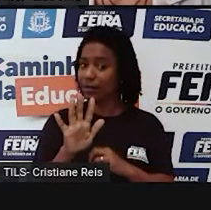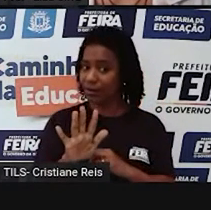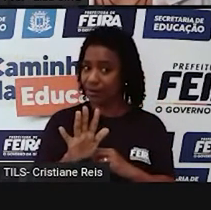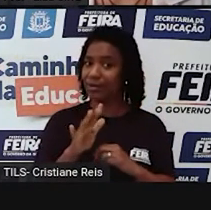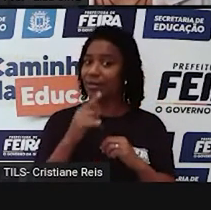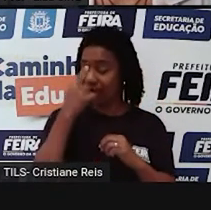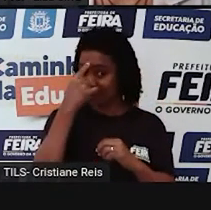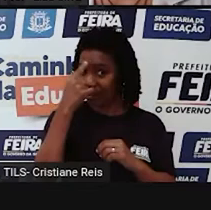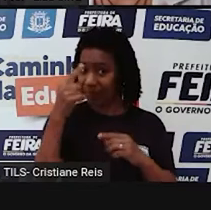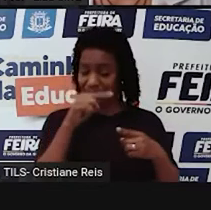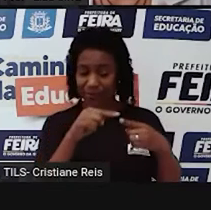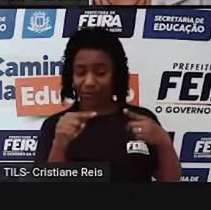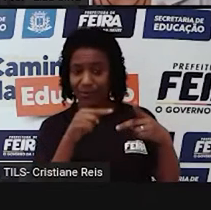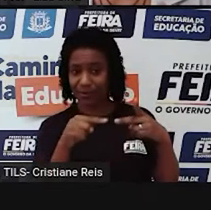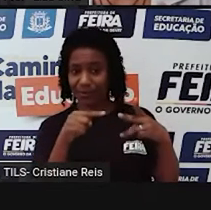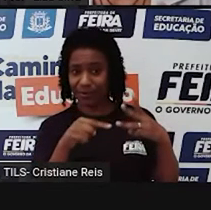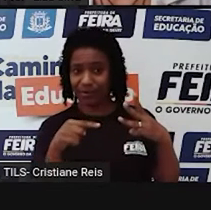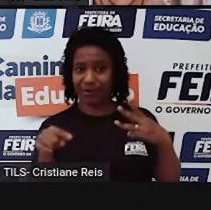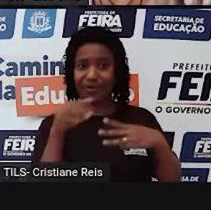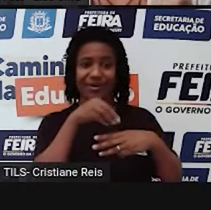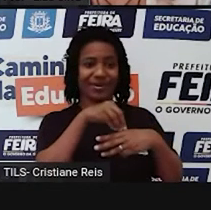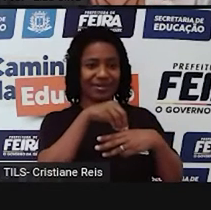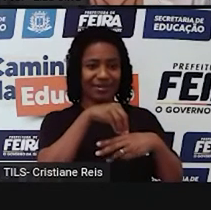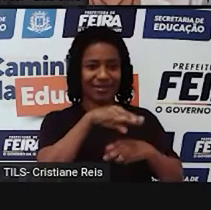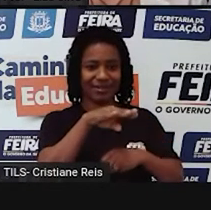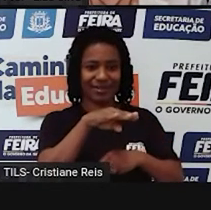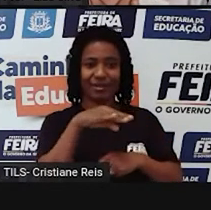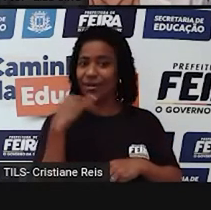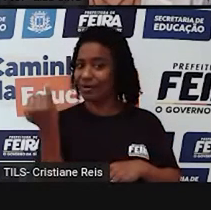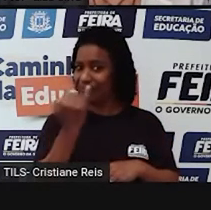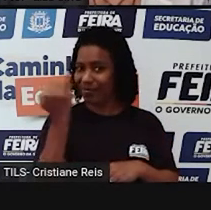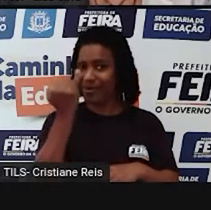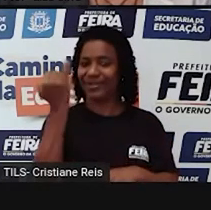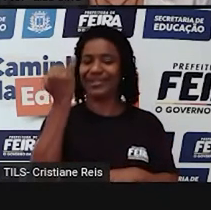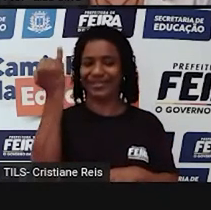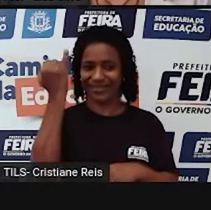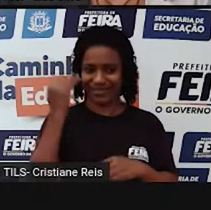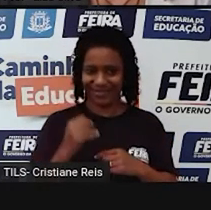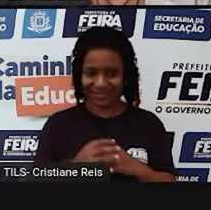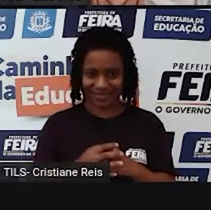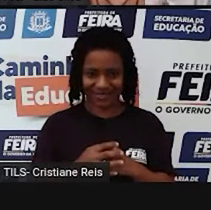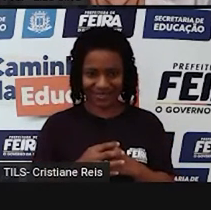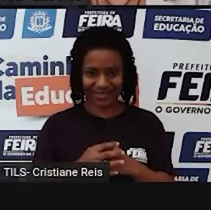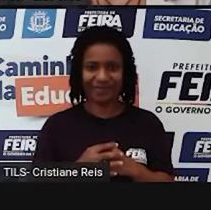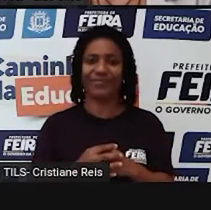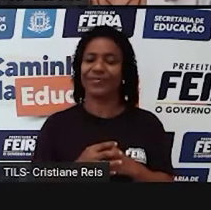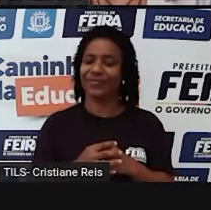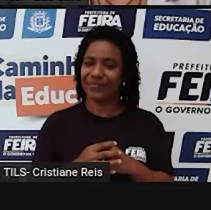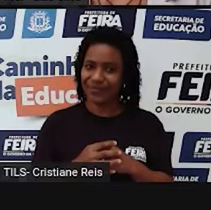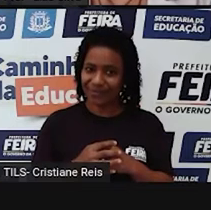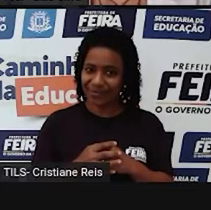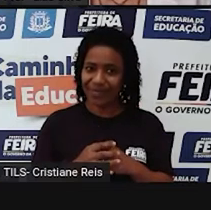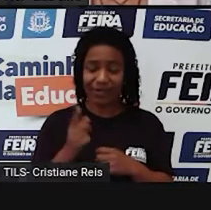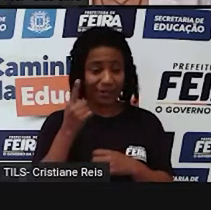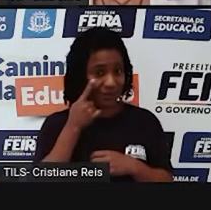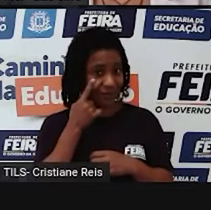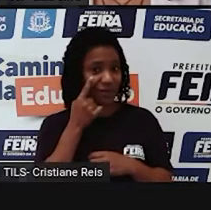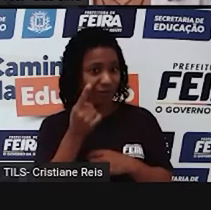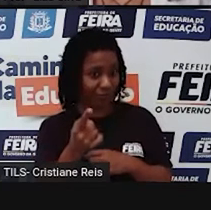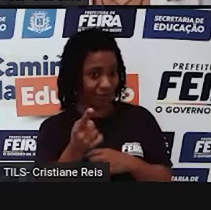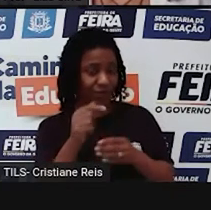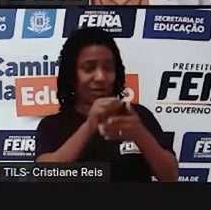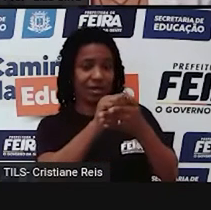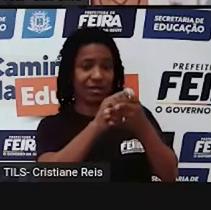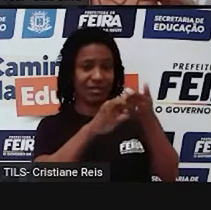seguir essas tips, dicas, que eu estou aqui sugerindo para vocês. Quando vocês forem realizar atividade